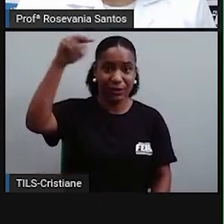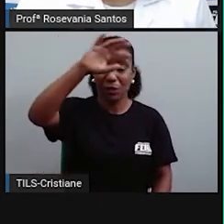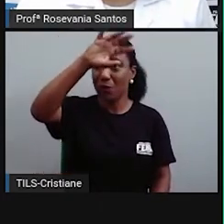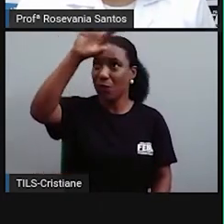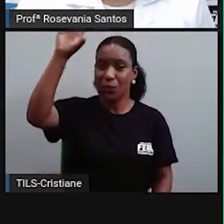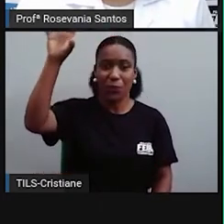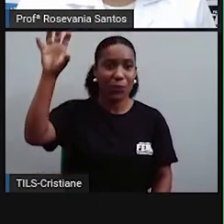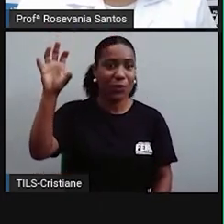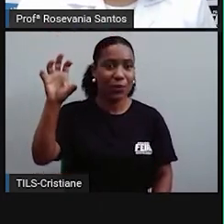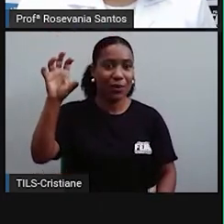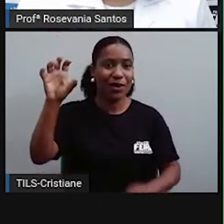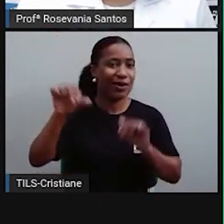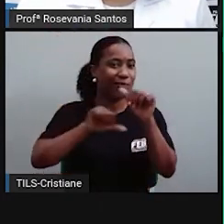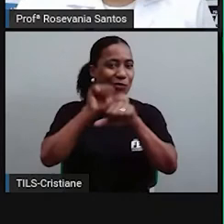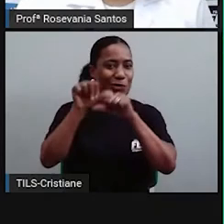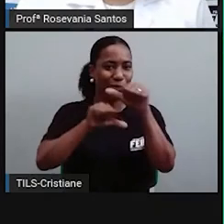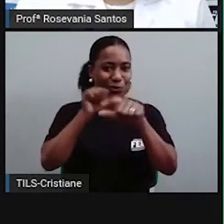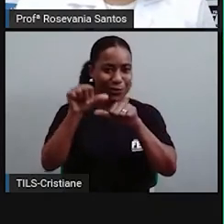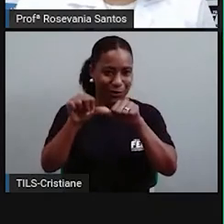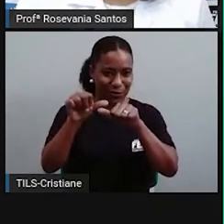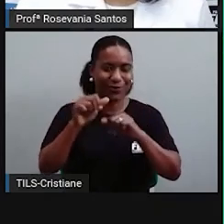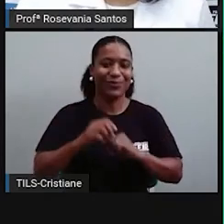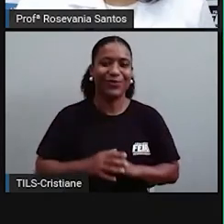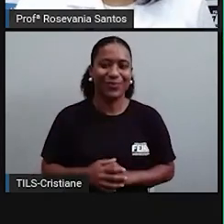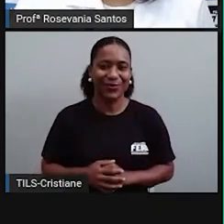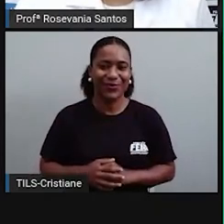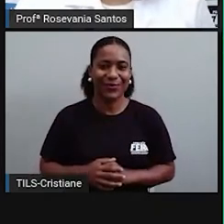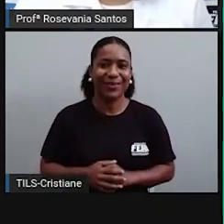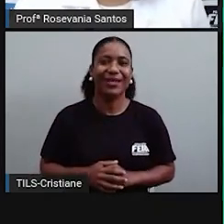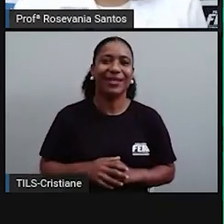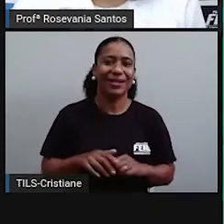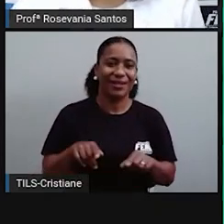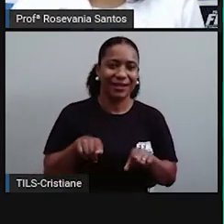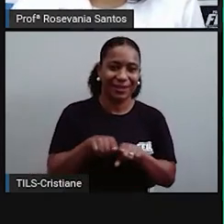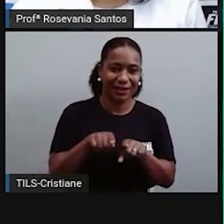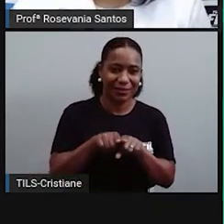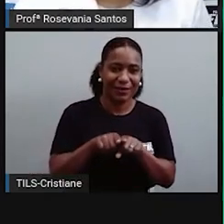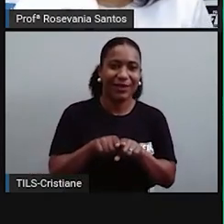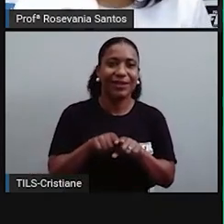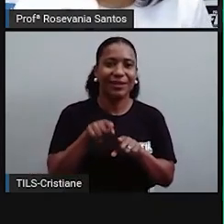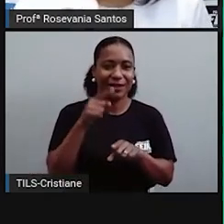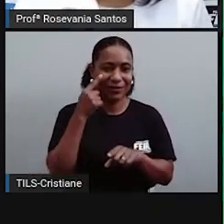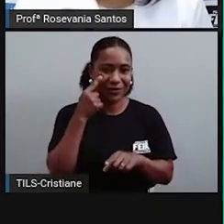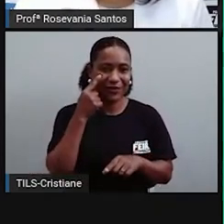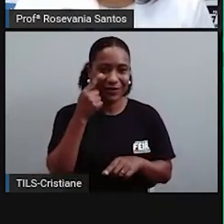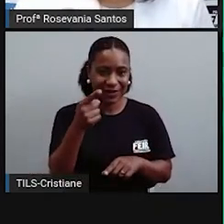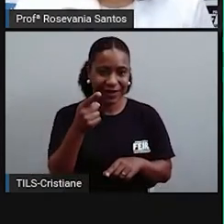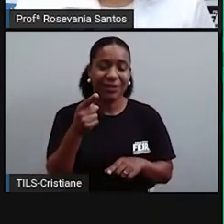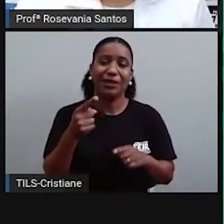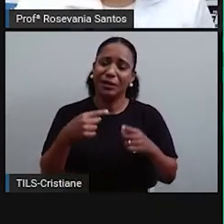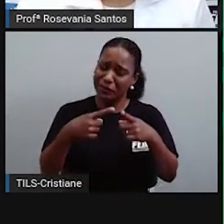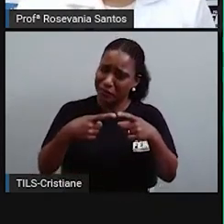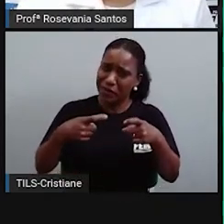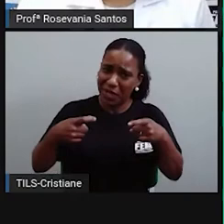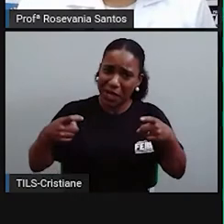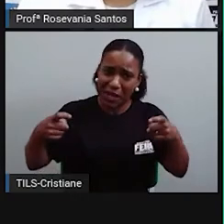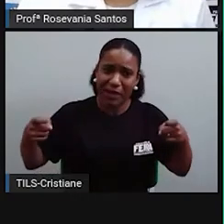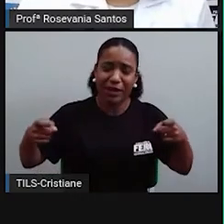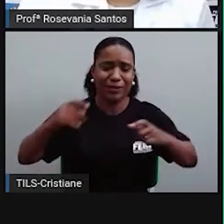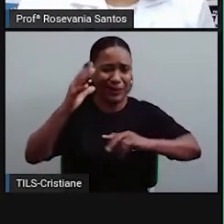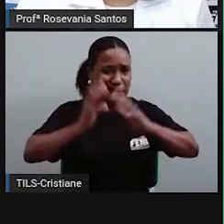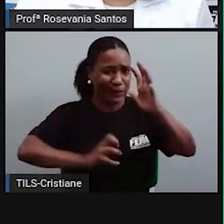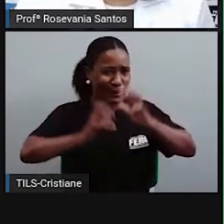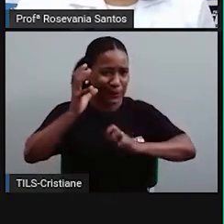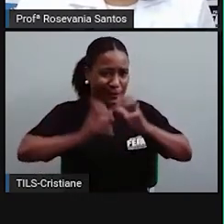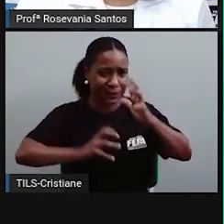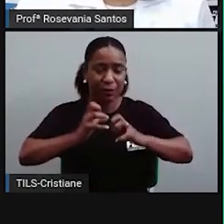outros estados, como a gente tem agora. E dessas conquistas, dessas... Não eram os gays, eu não fui particularmente isso.